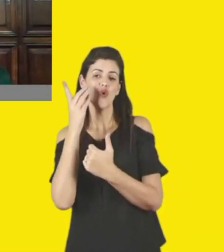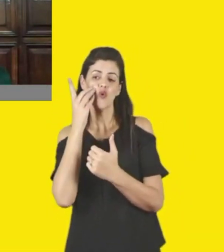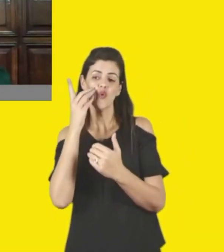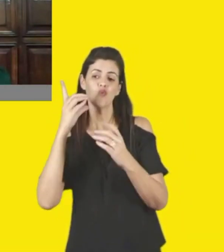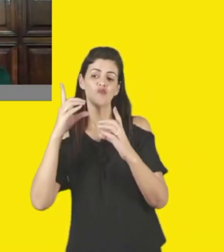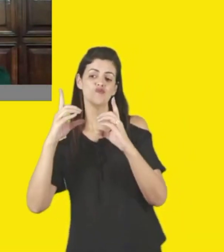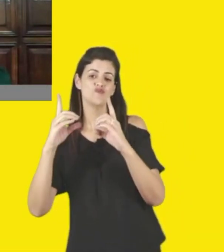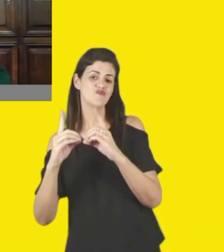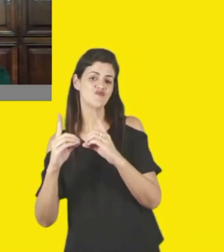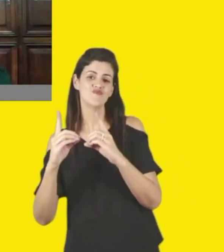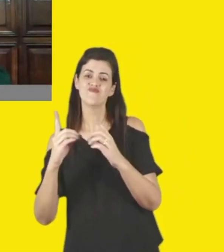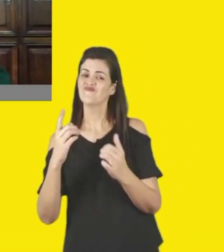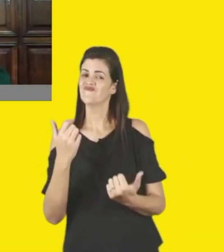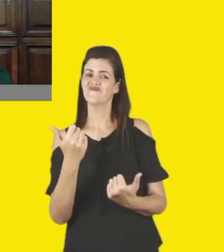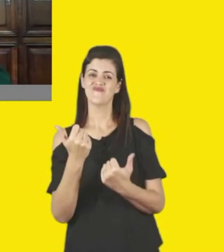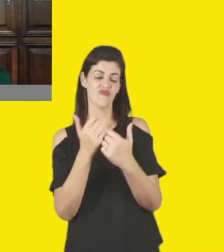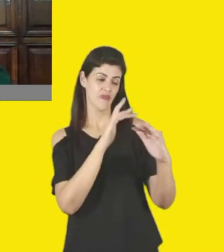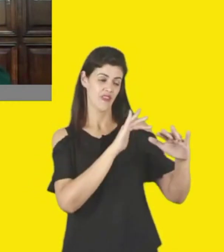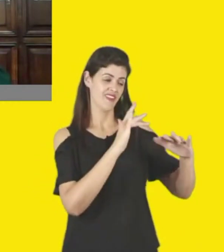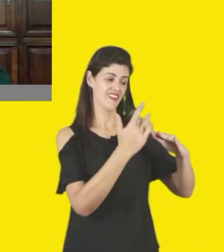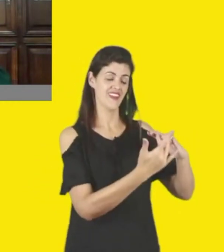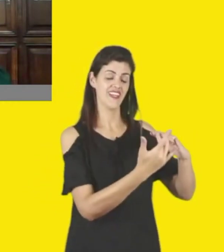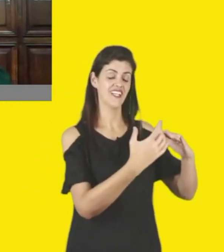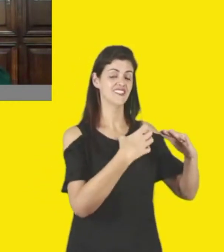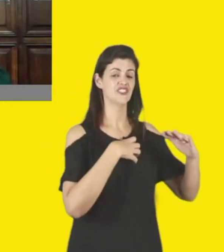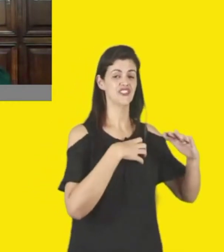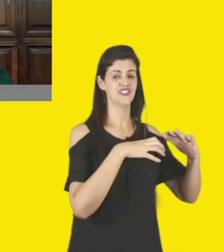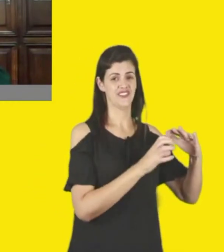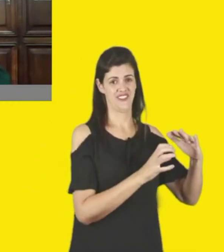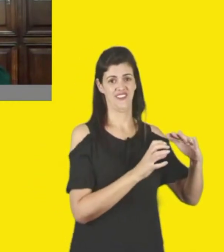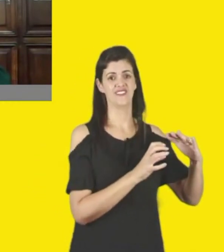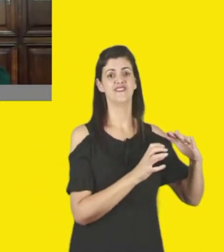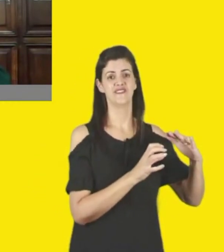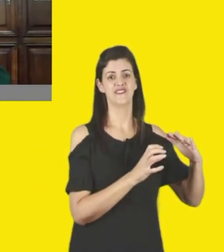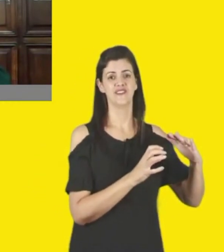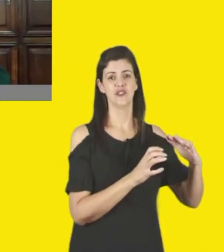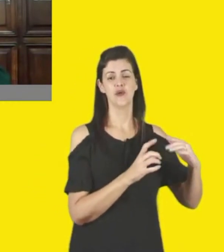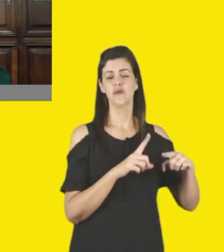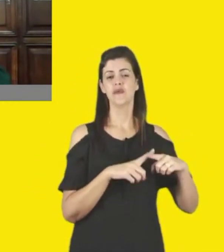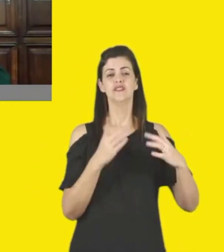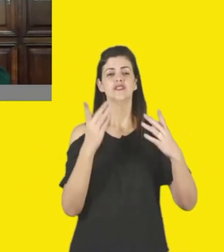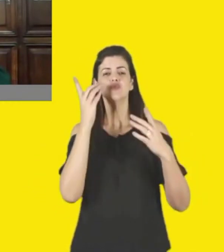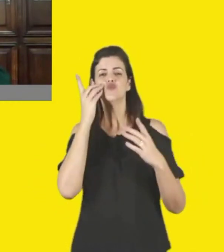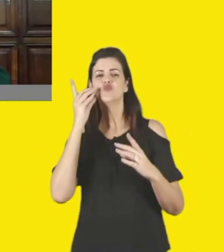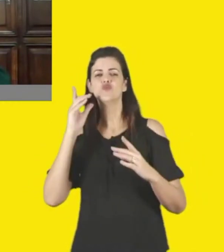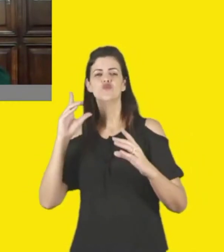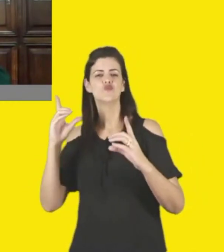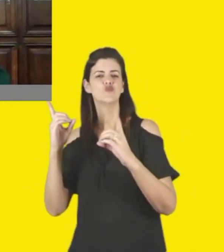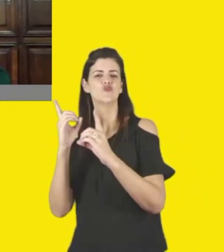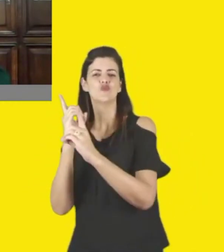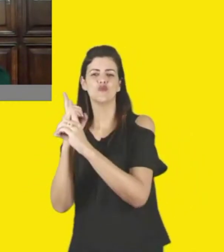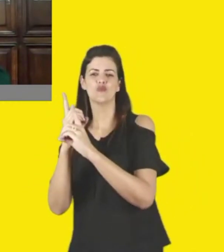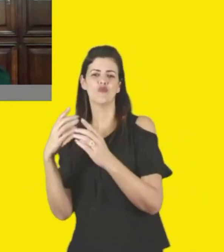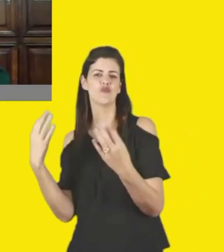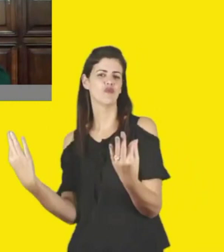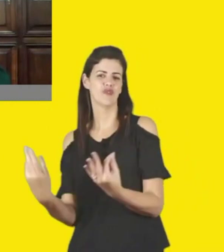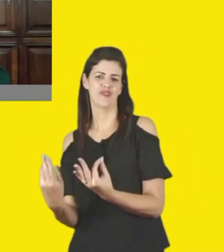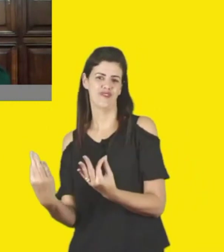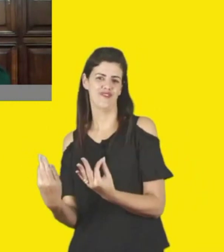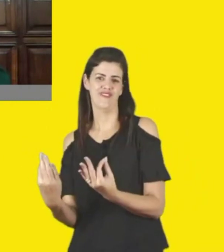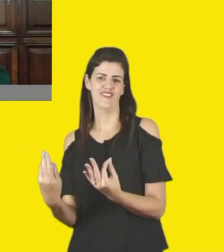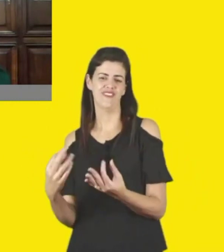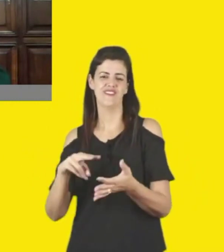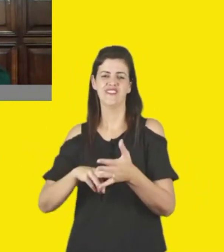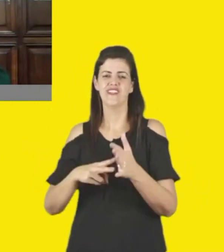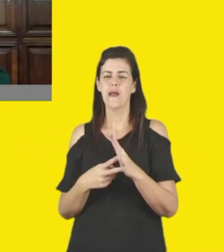com o público, então esse encontro mágico da arte, de tocar a arte entre as pessoas, isso